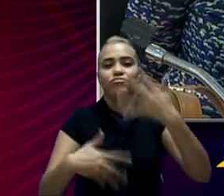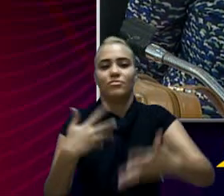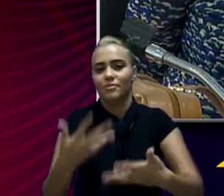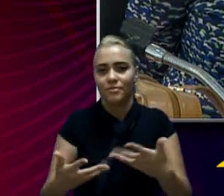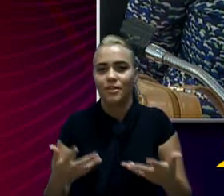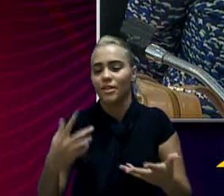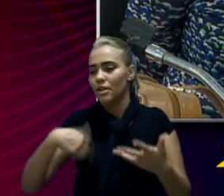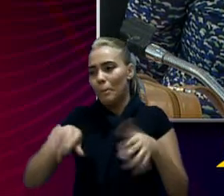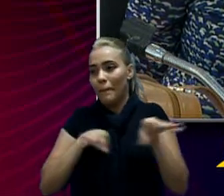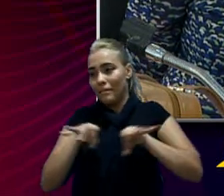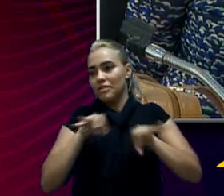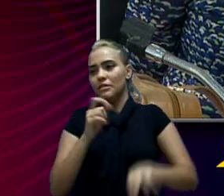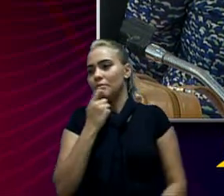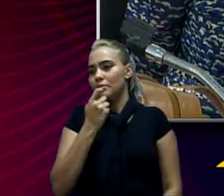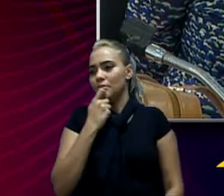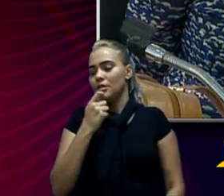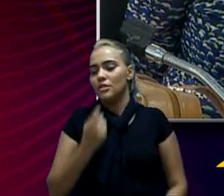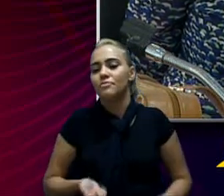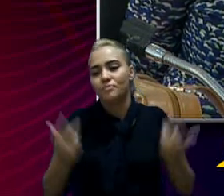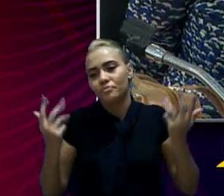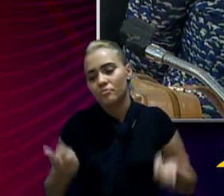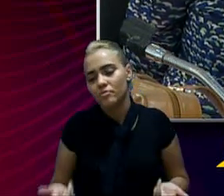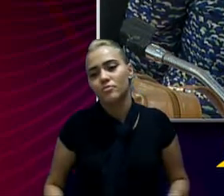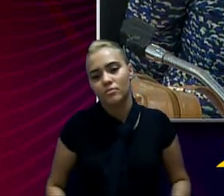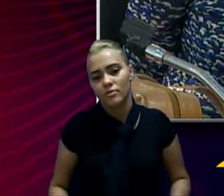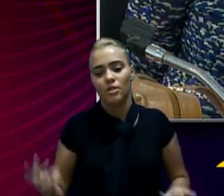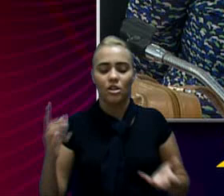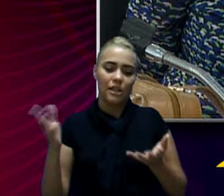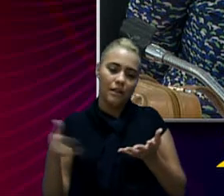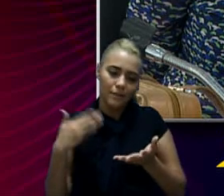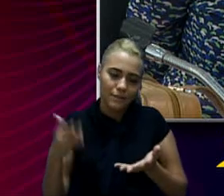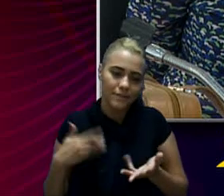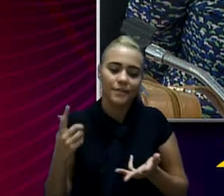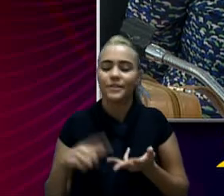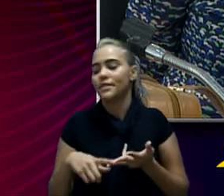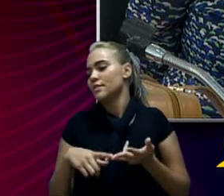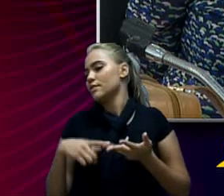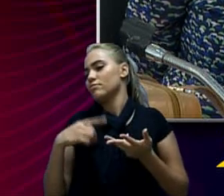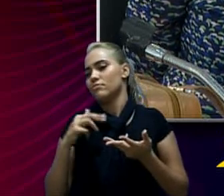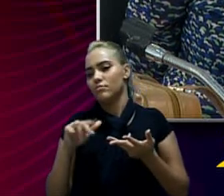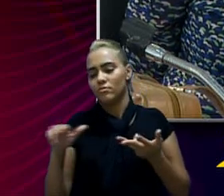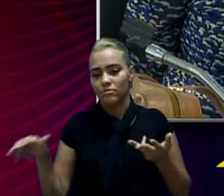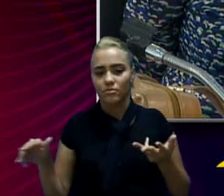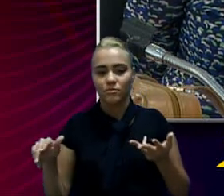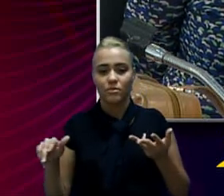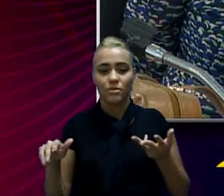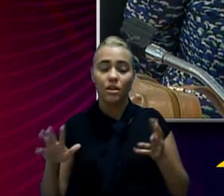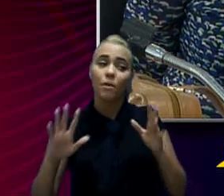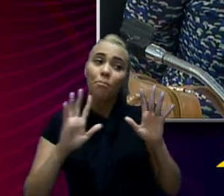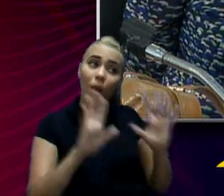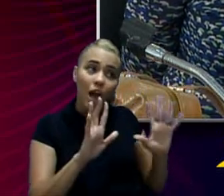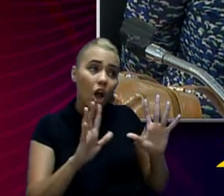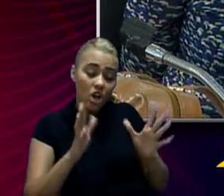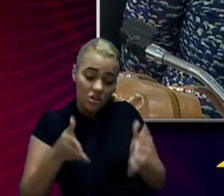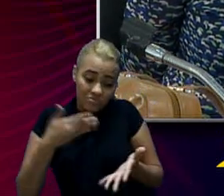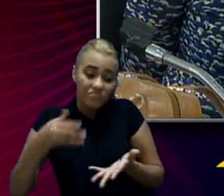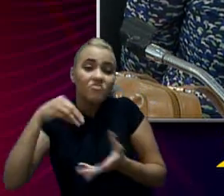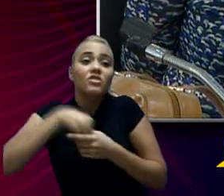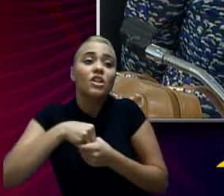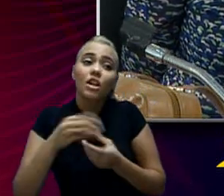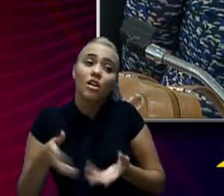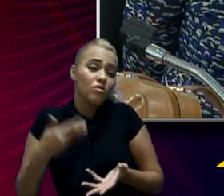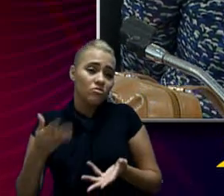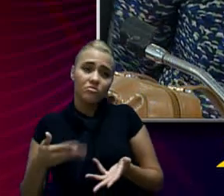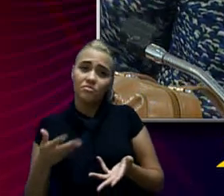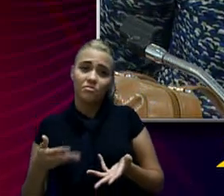qualquer planejamento, haja visto o conteúdo dos livros, as tentativas e as desapropriações... O conteúdo